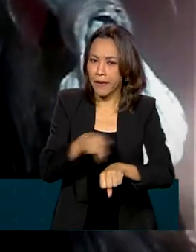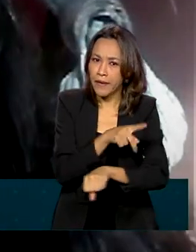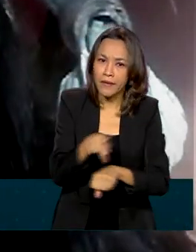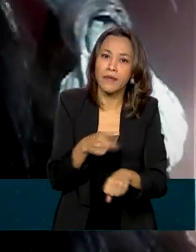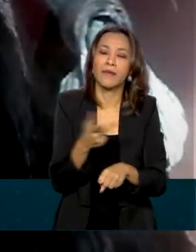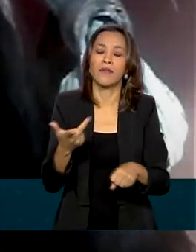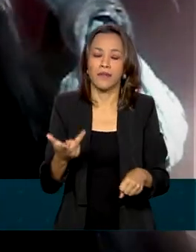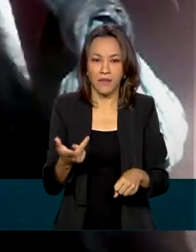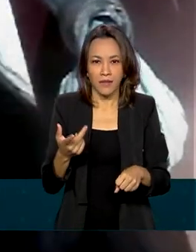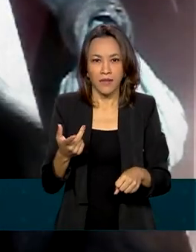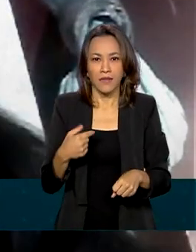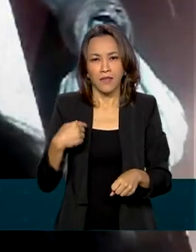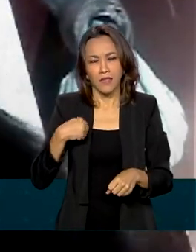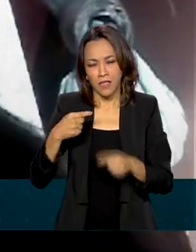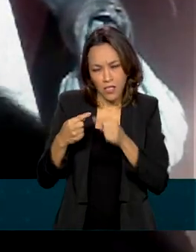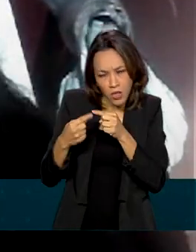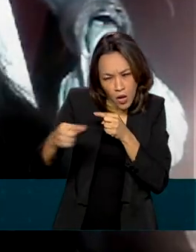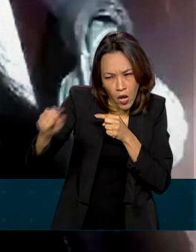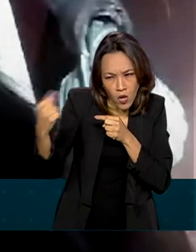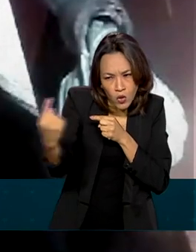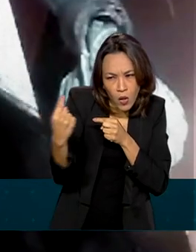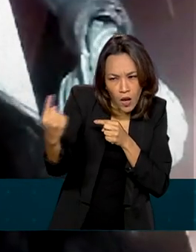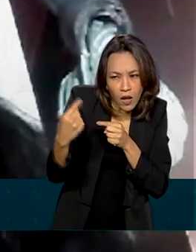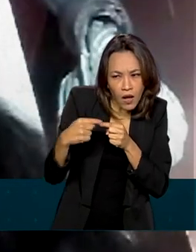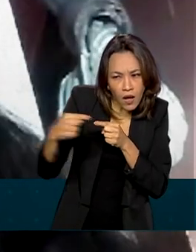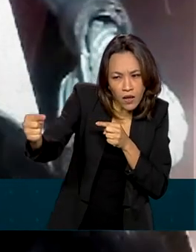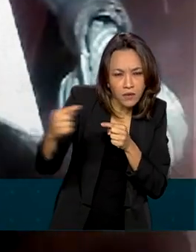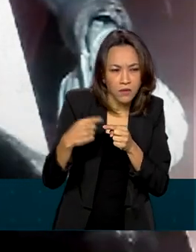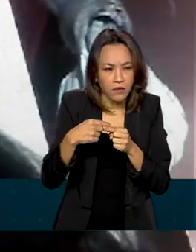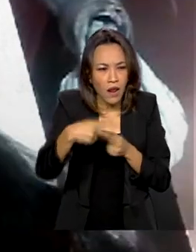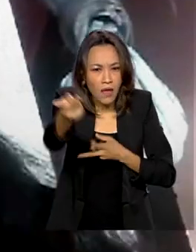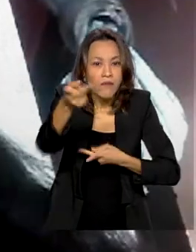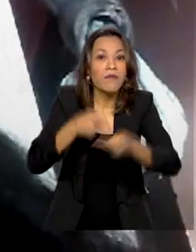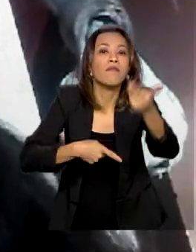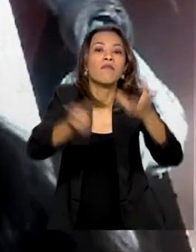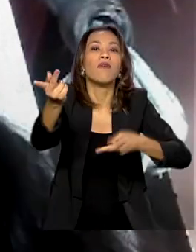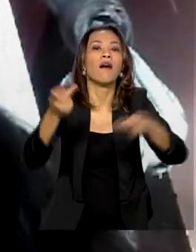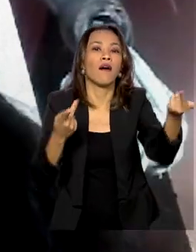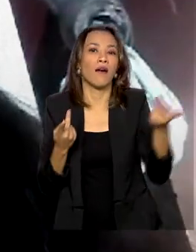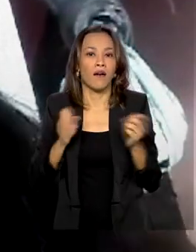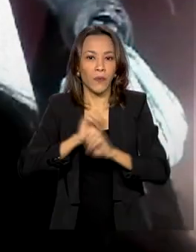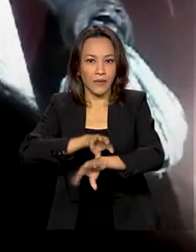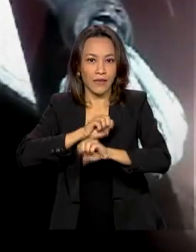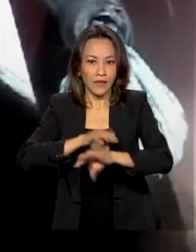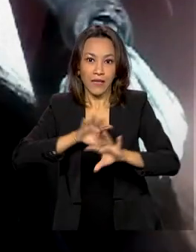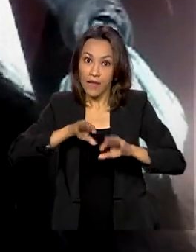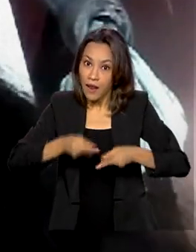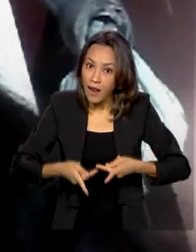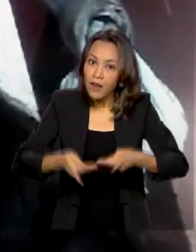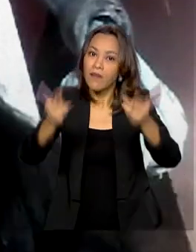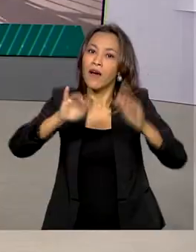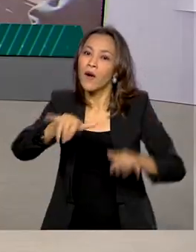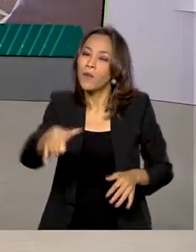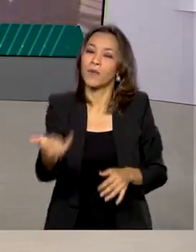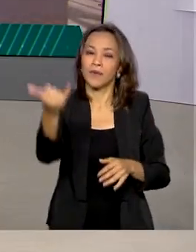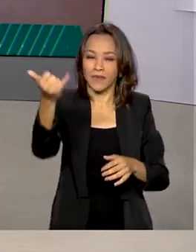aquela isolada, aquela pouco conhecida, mas levar educação, levar oportunidade.